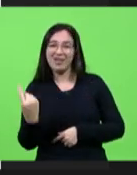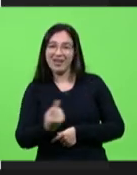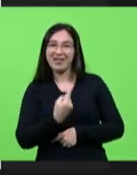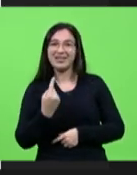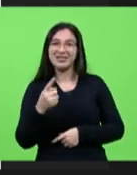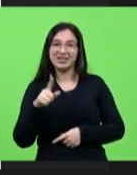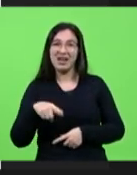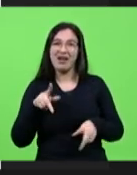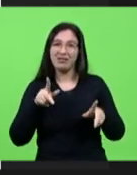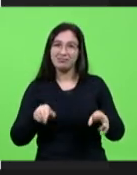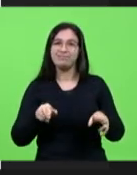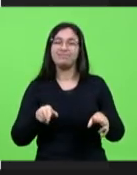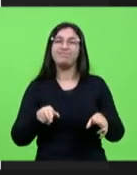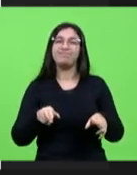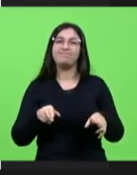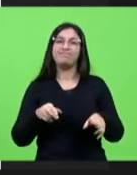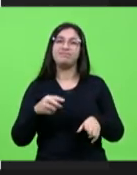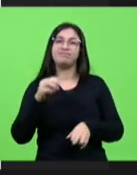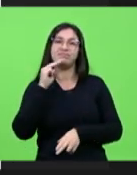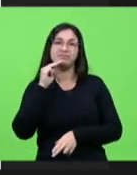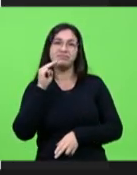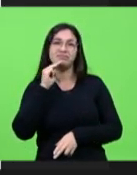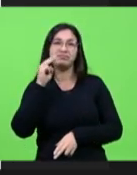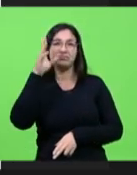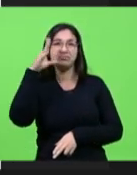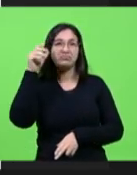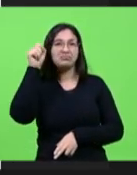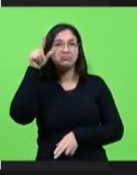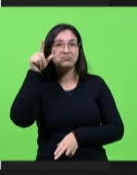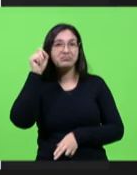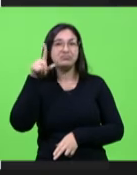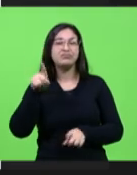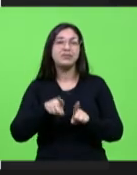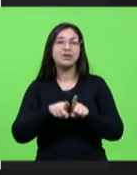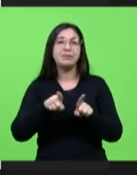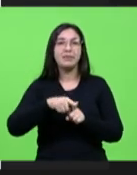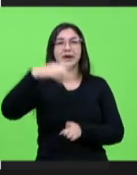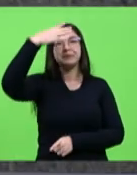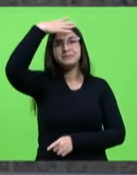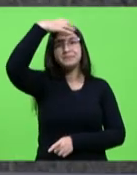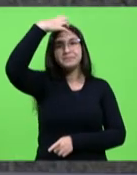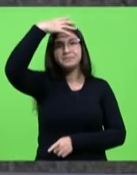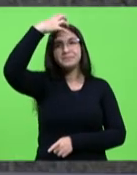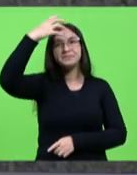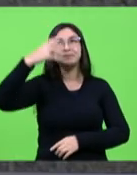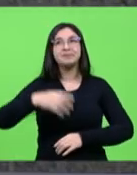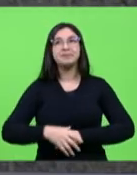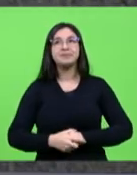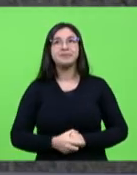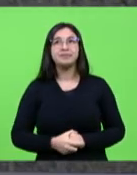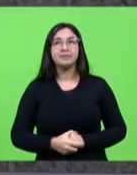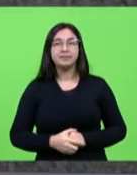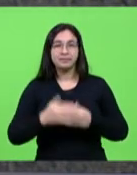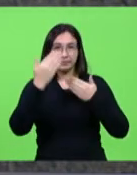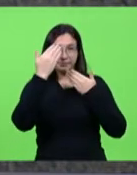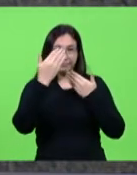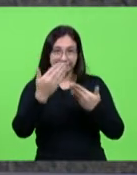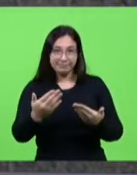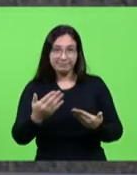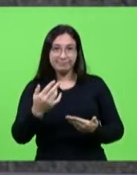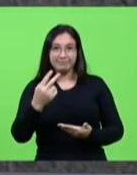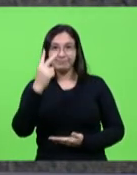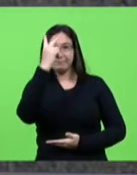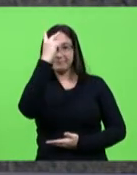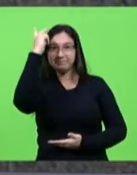Luciane Marlene Ismael muito obrigada meu colega deputado Vicente sempre